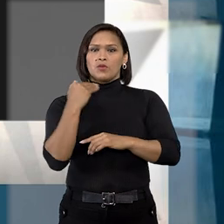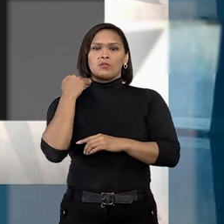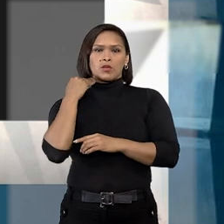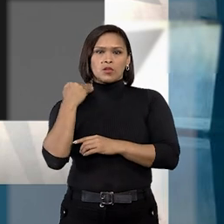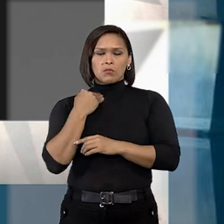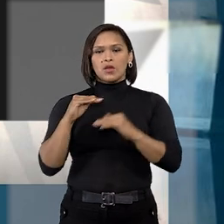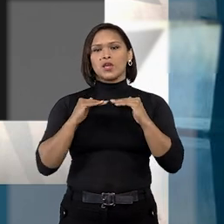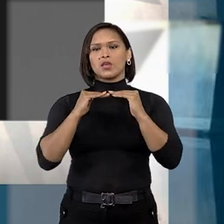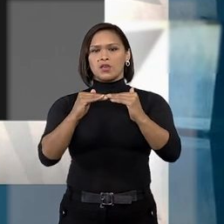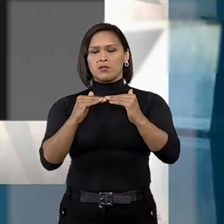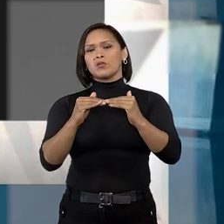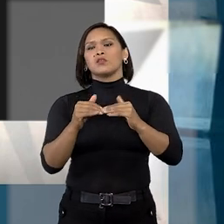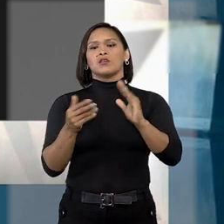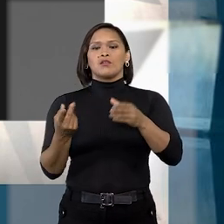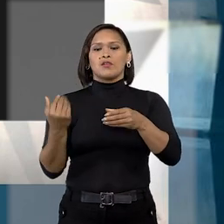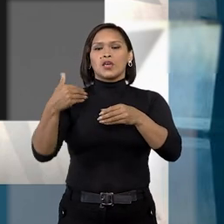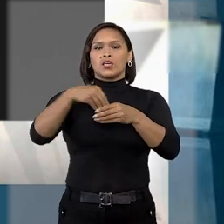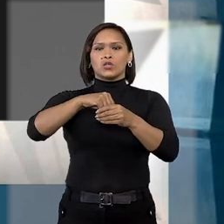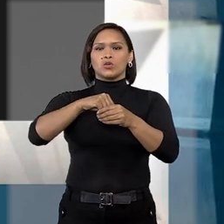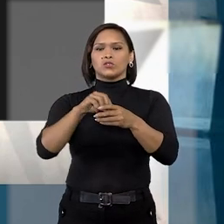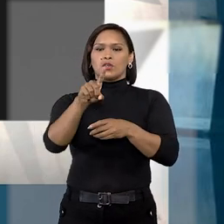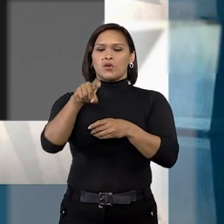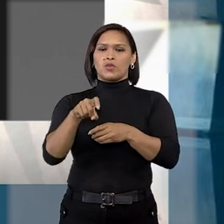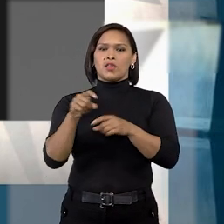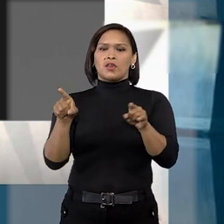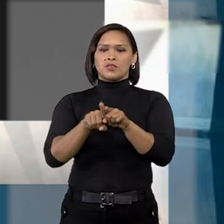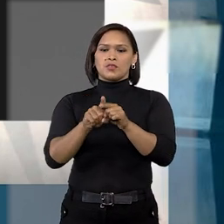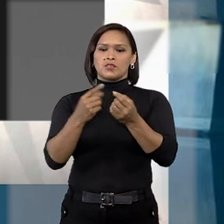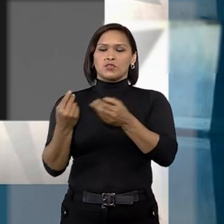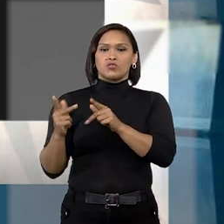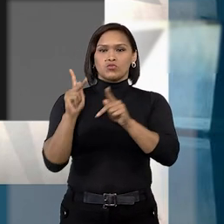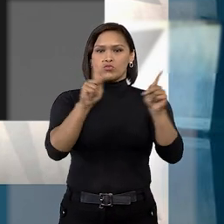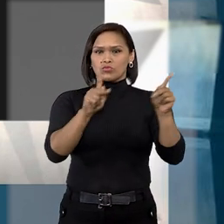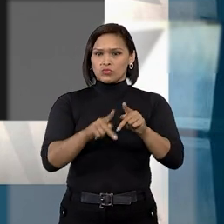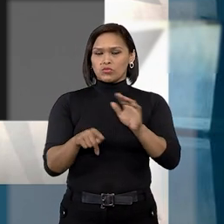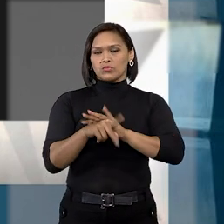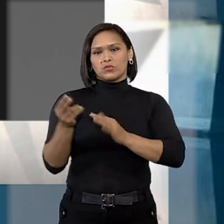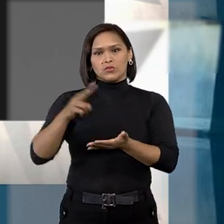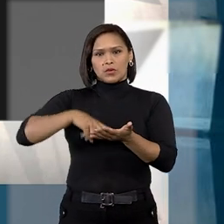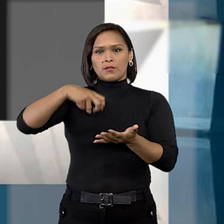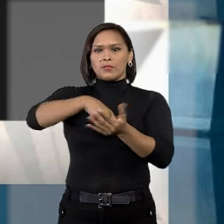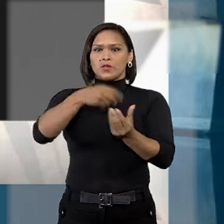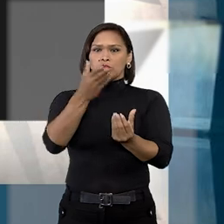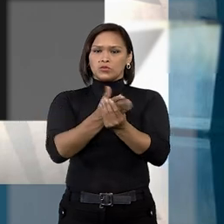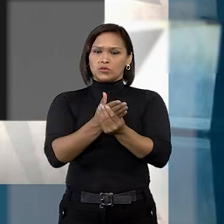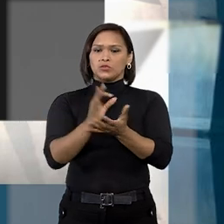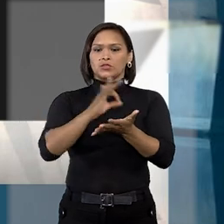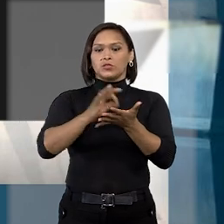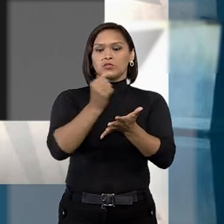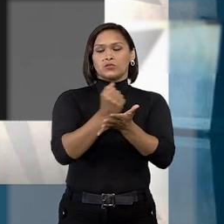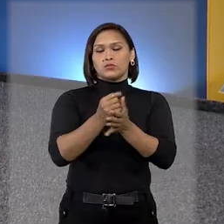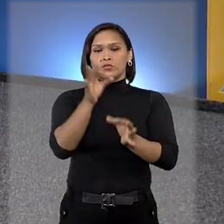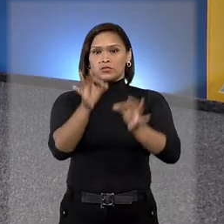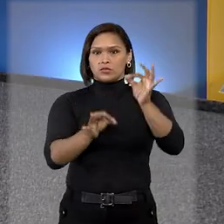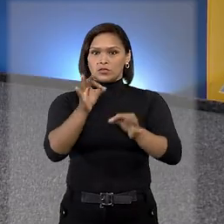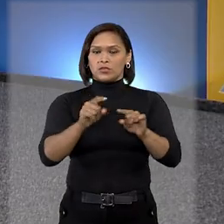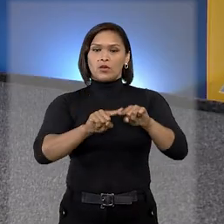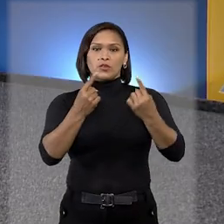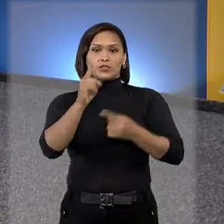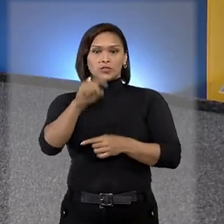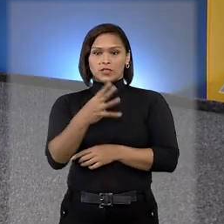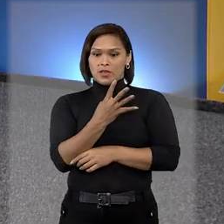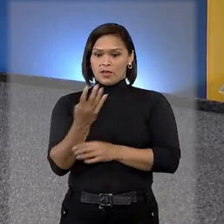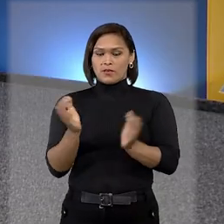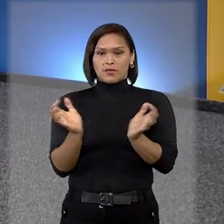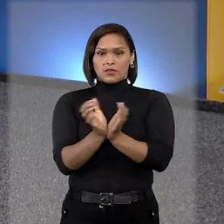banco e manteve a inclusão da ex-sócia no polo passivo da ação de execução do título extrajudicial. Já a